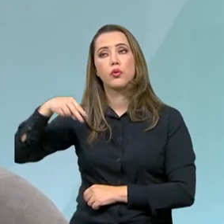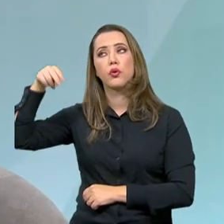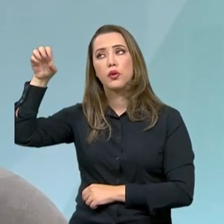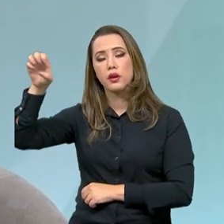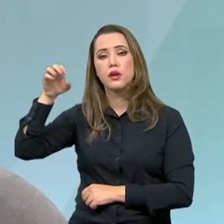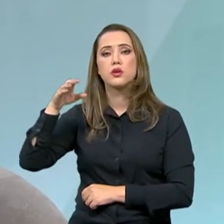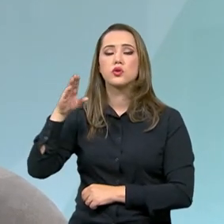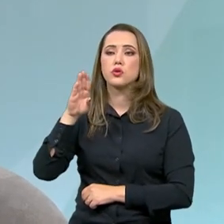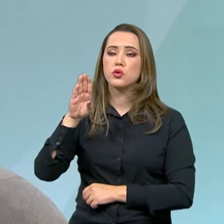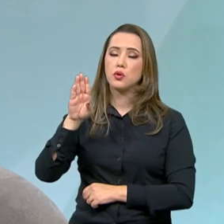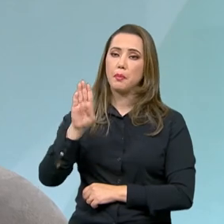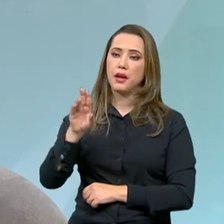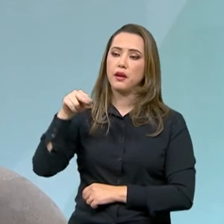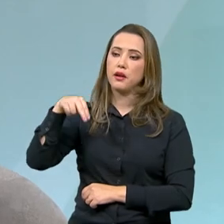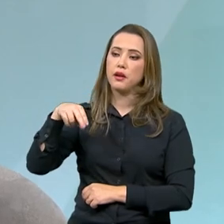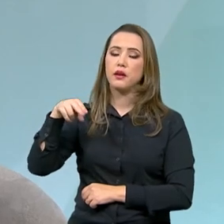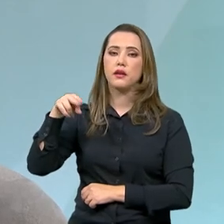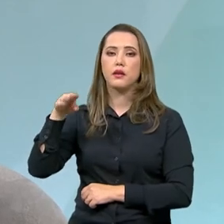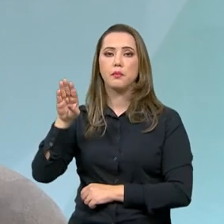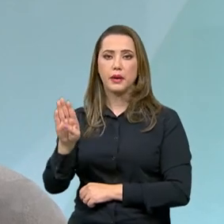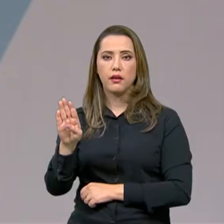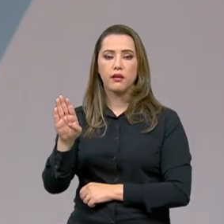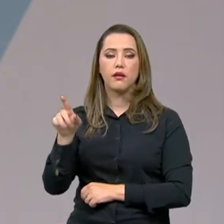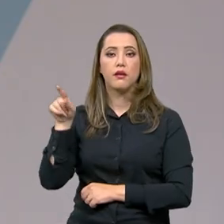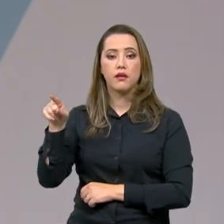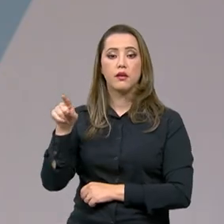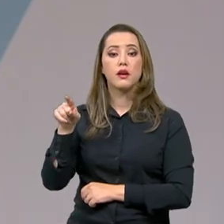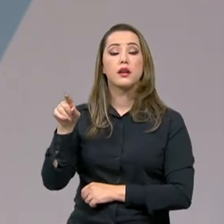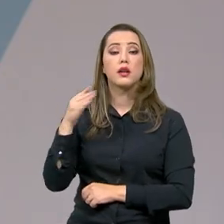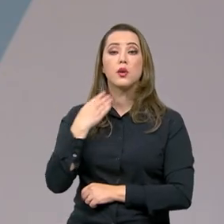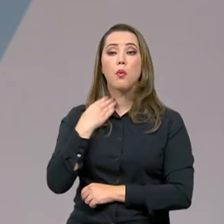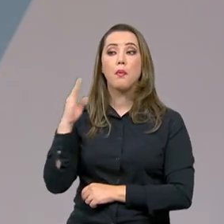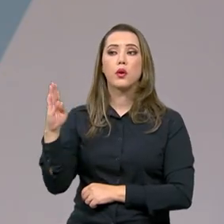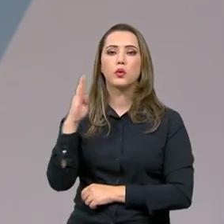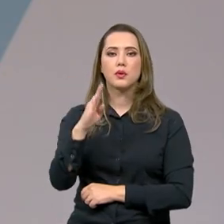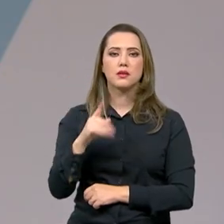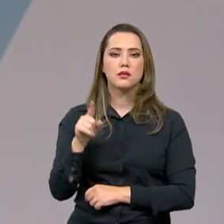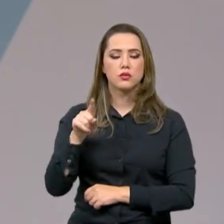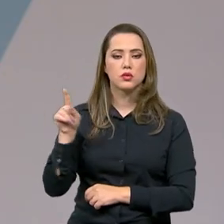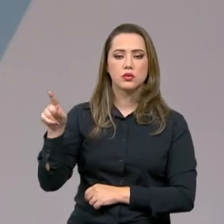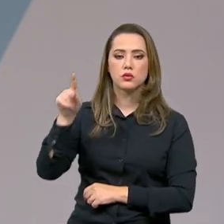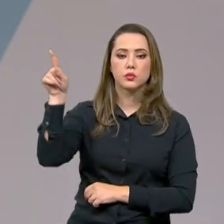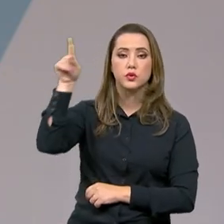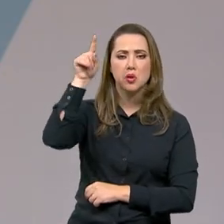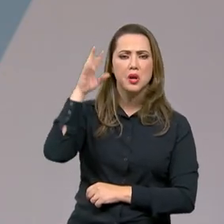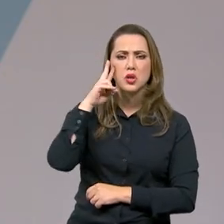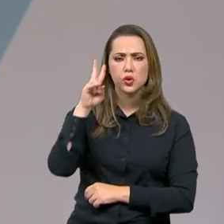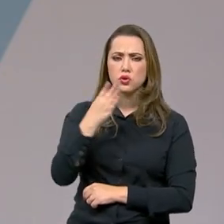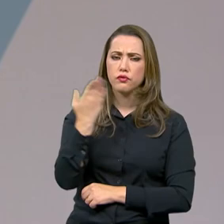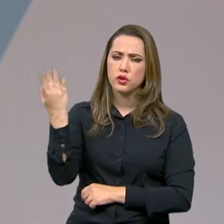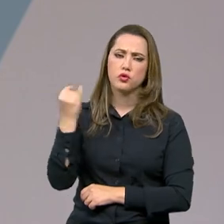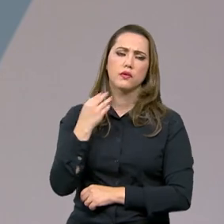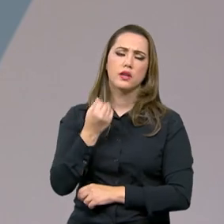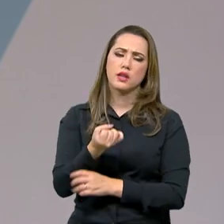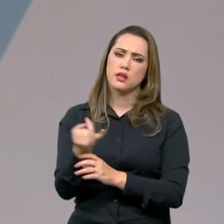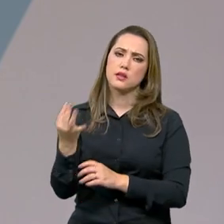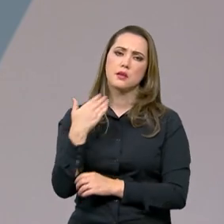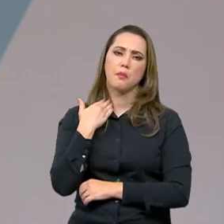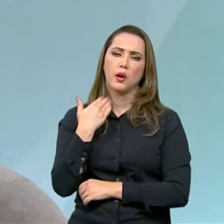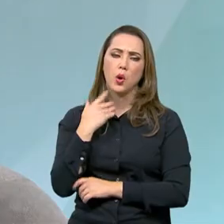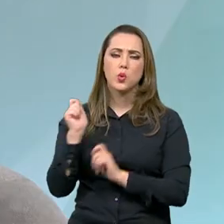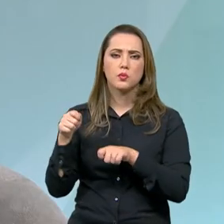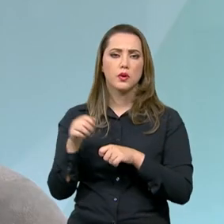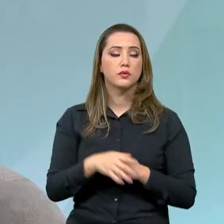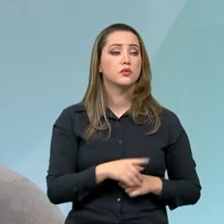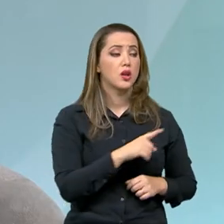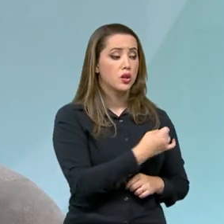Banco do Nordeste, e no caso aqui do Centro-Oeste, o Banco do Brasil. Perfeito. E são esses diferentes arranjos produtivos que podem ser beneficiados?